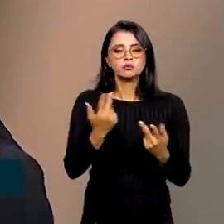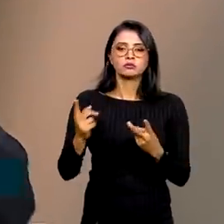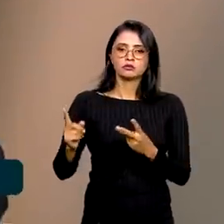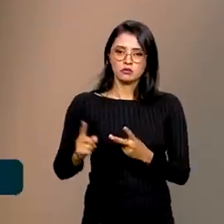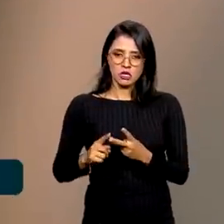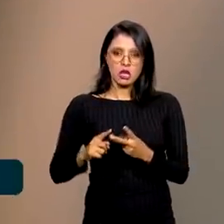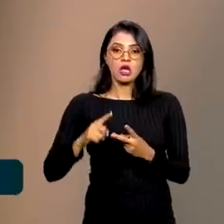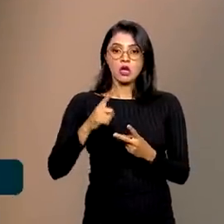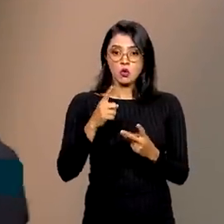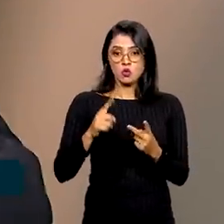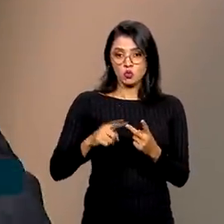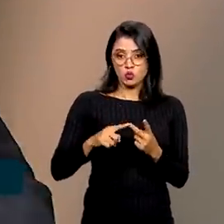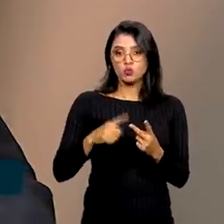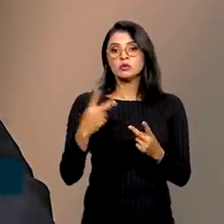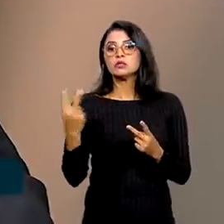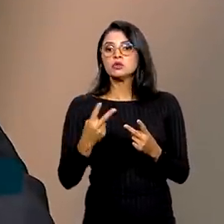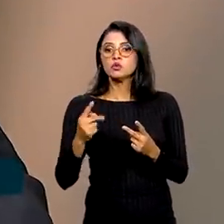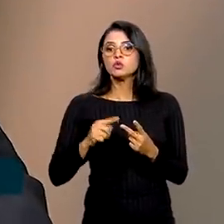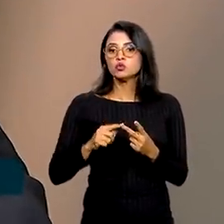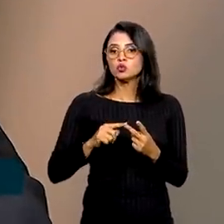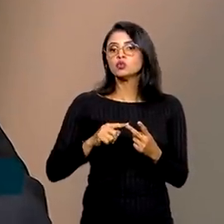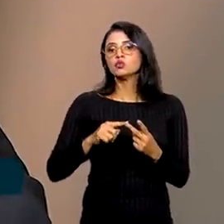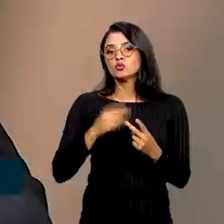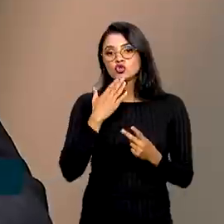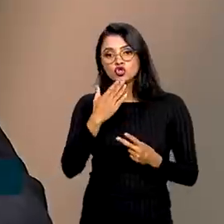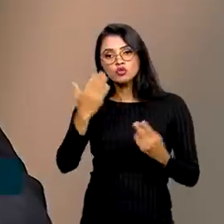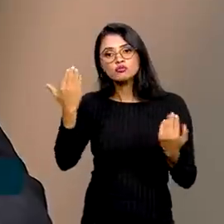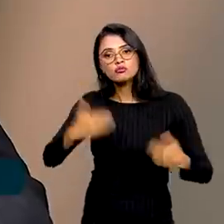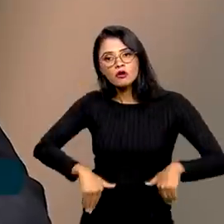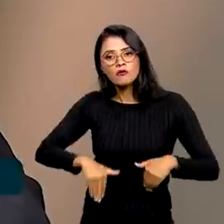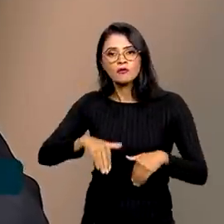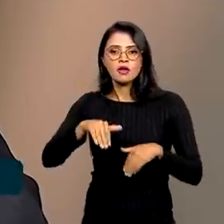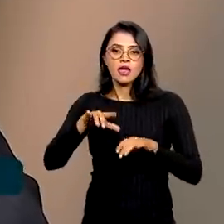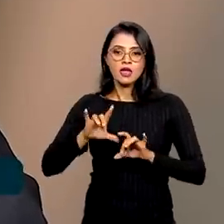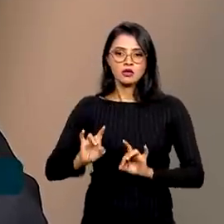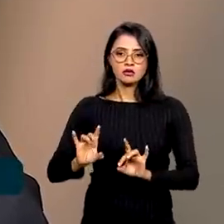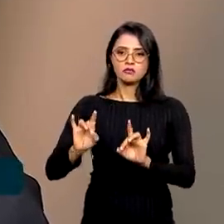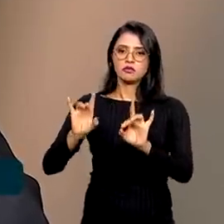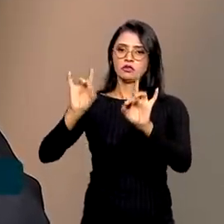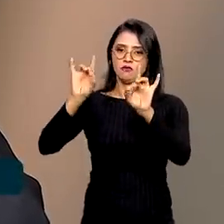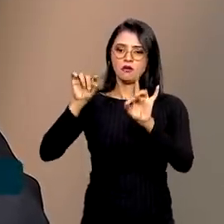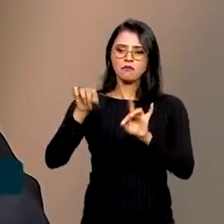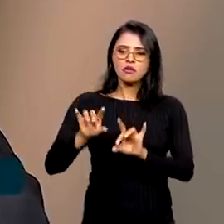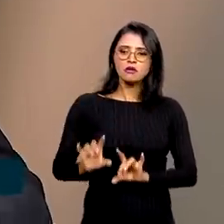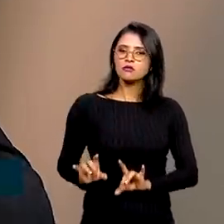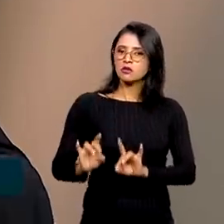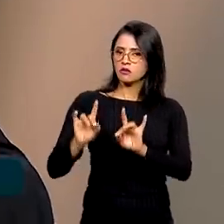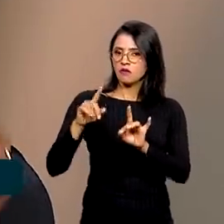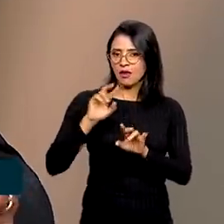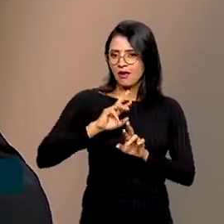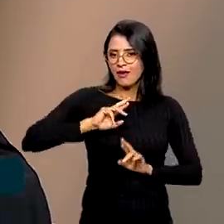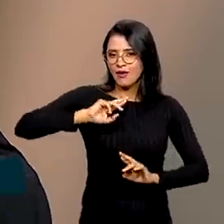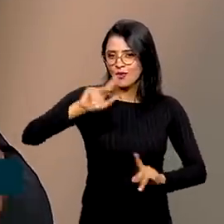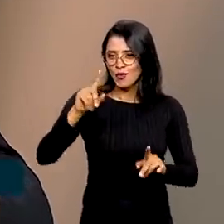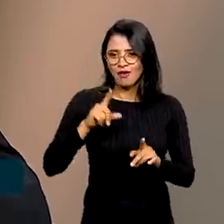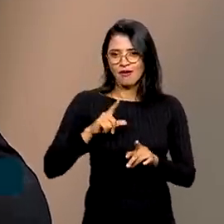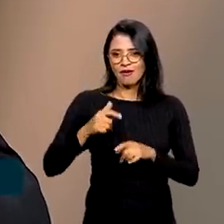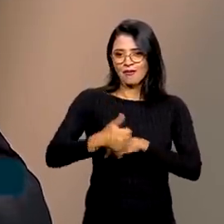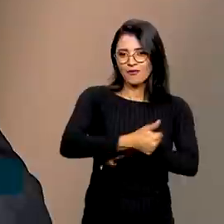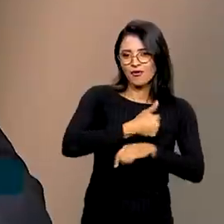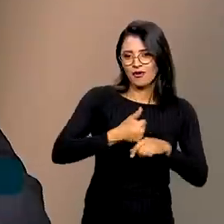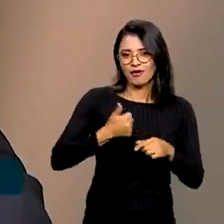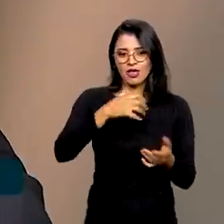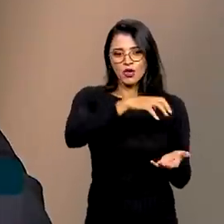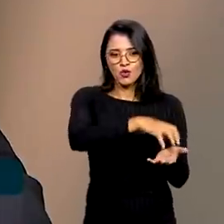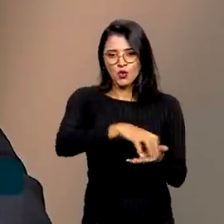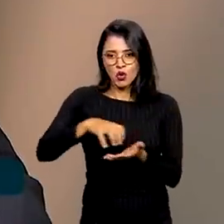E um segundo tipo de prova, que é uma prova que a gente chama de específica. Mas ela é específica, não exatamente por carreira ou órgão